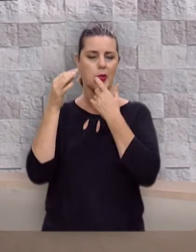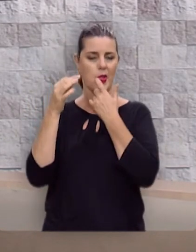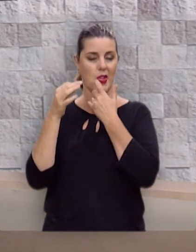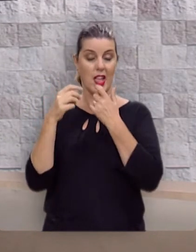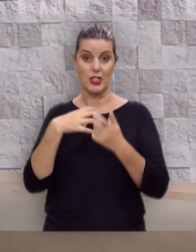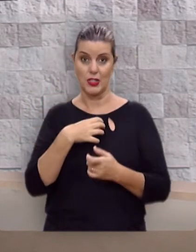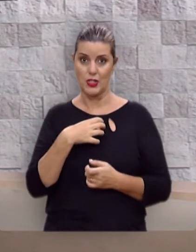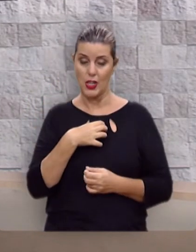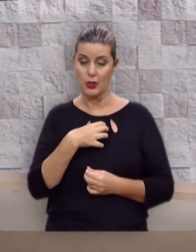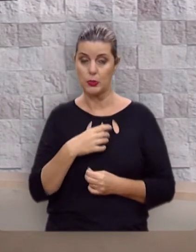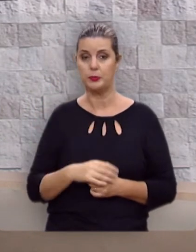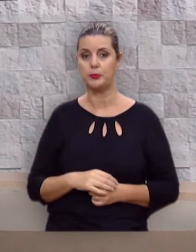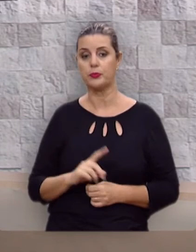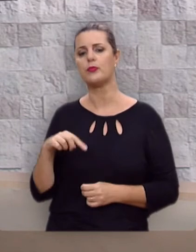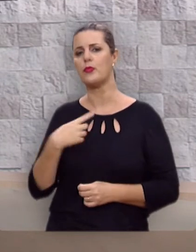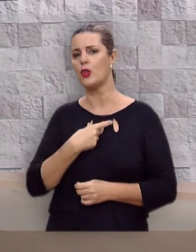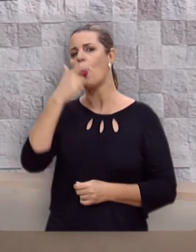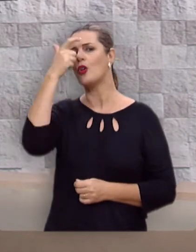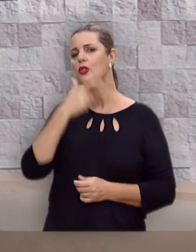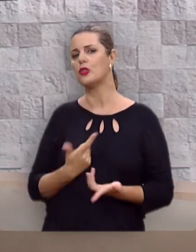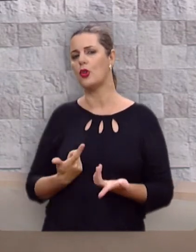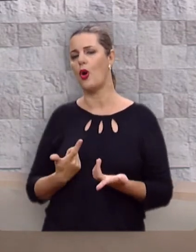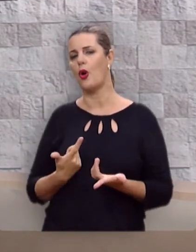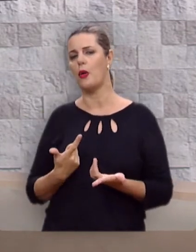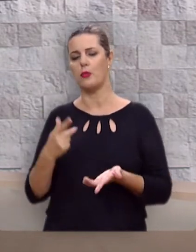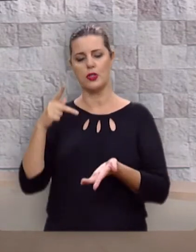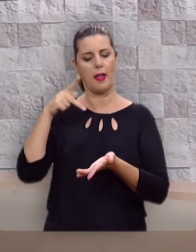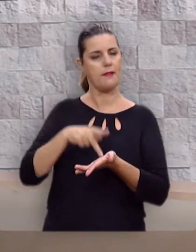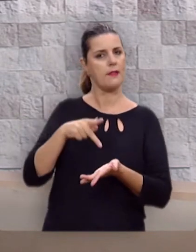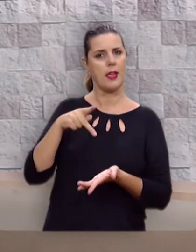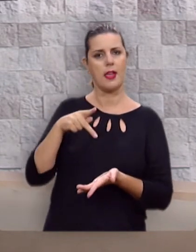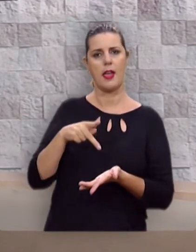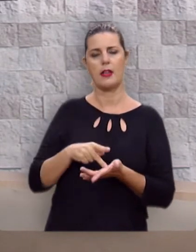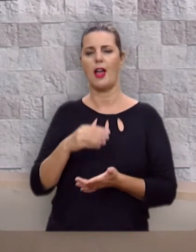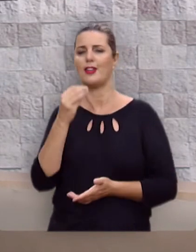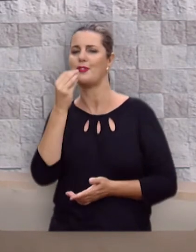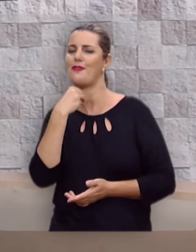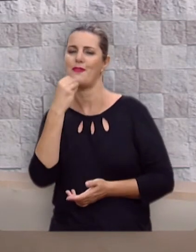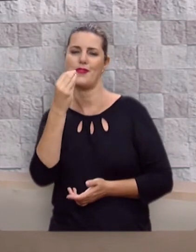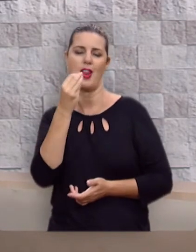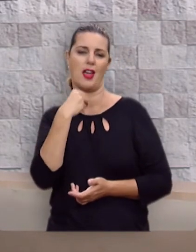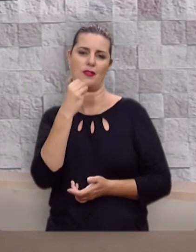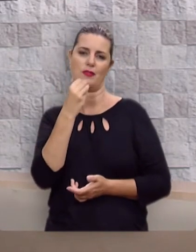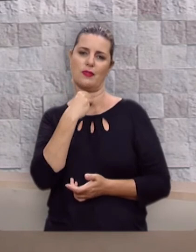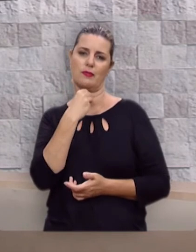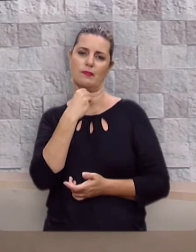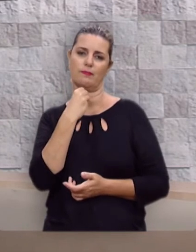E desta forma, nós somos absolutamente frágeis,